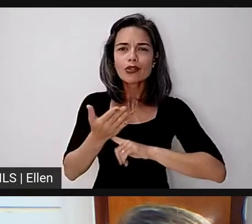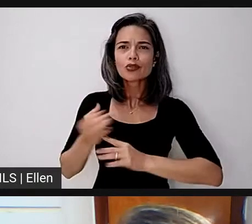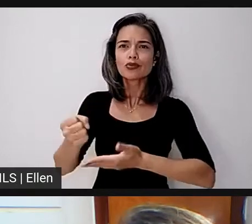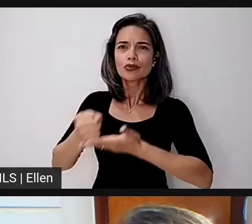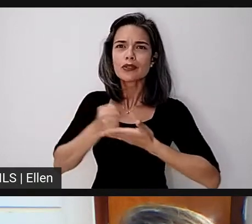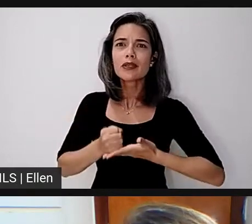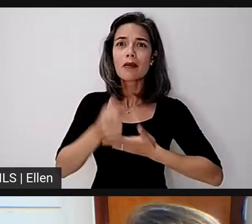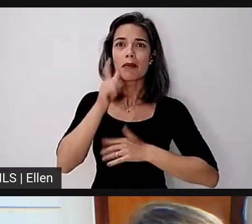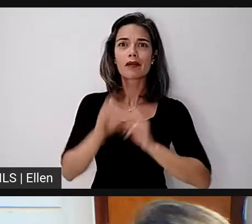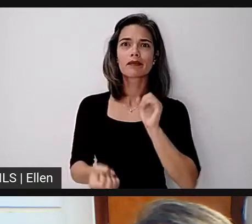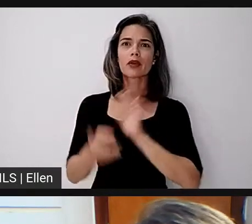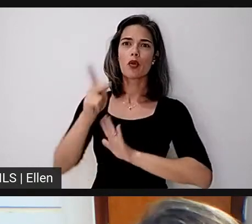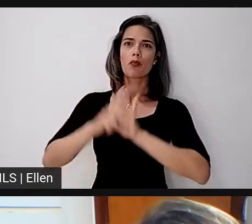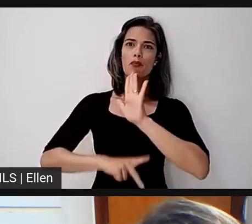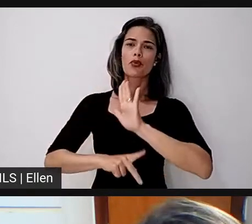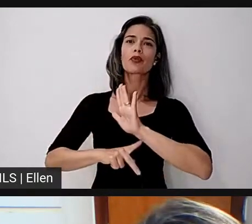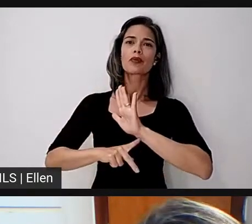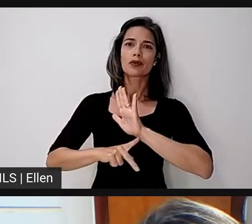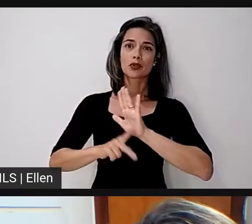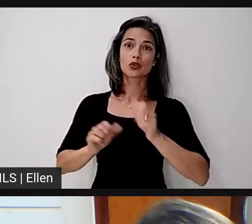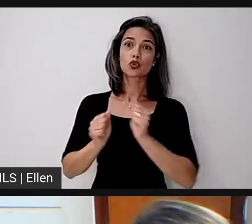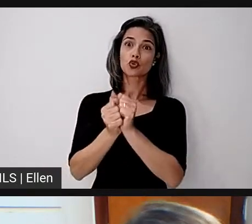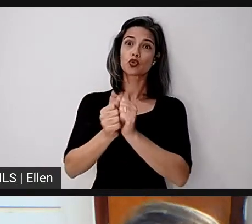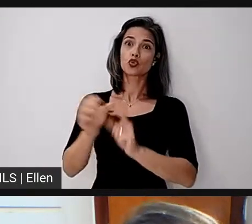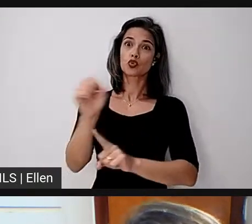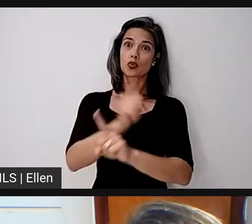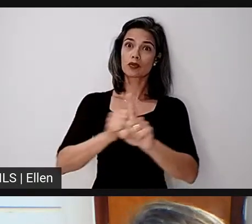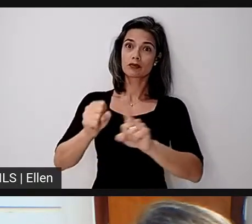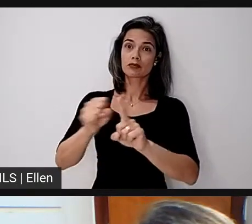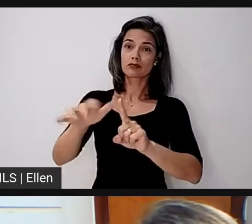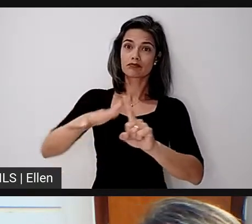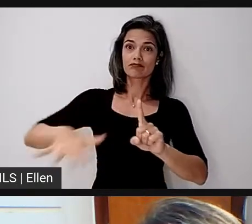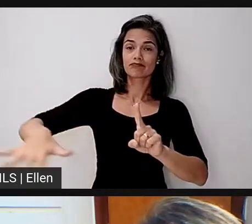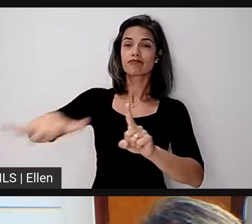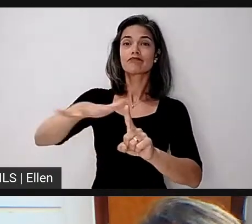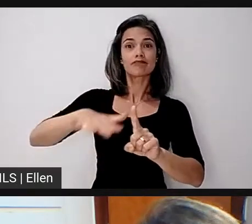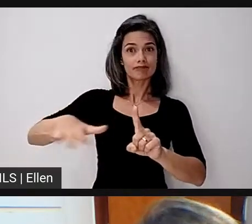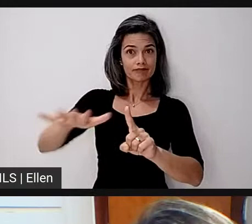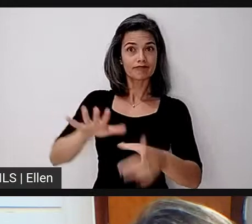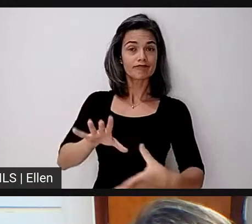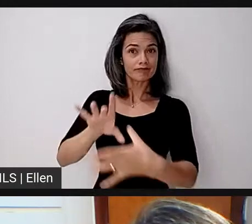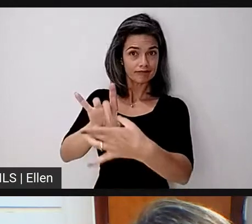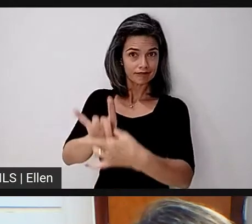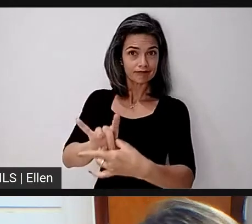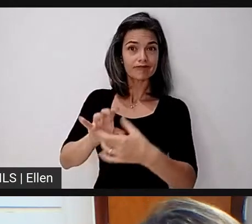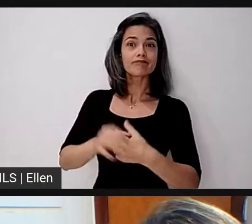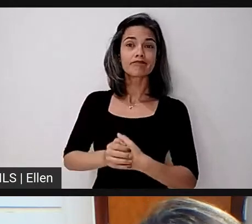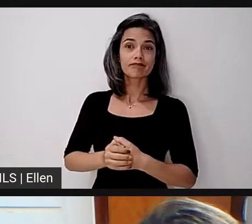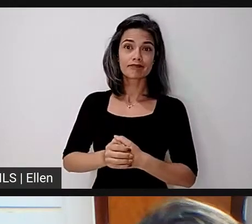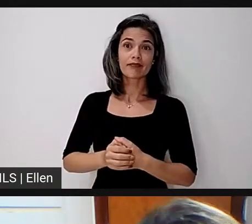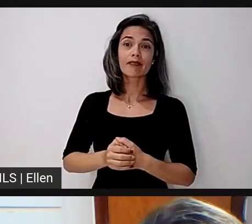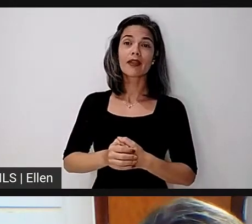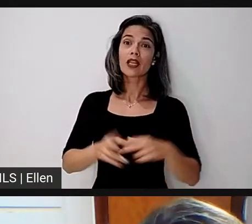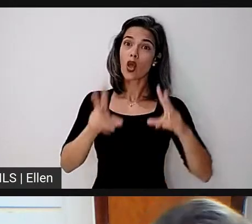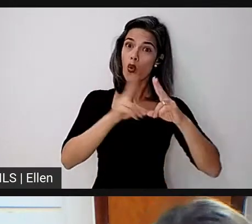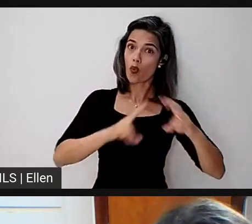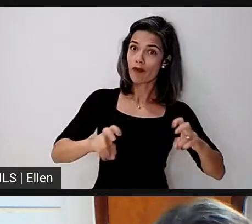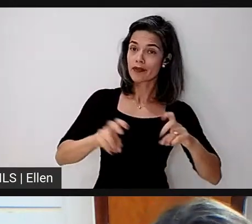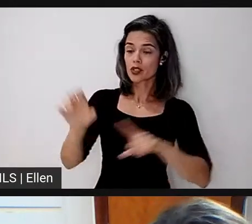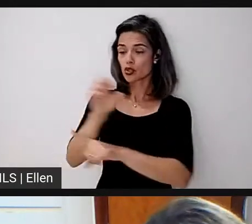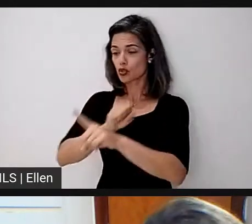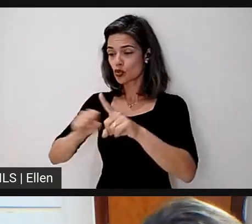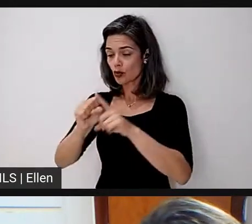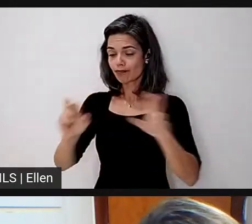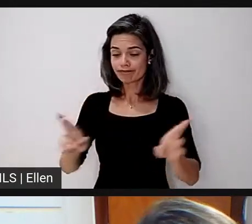para a interação universitária com a comunidade, né? E com isso, busca ampliar a relação da URSS com a sociedade, que é o